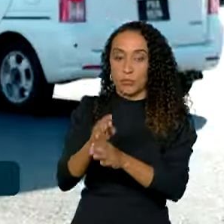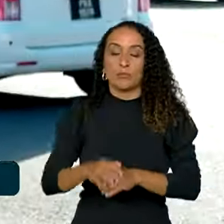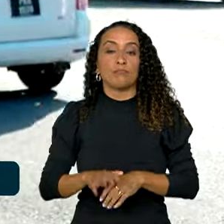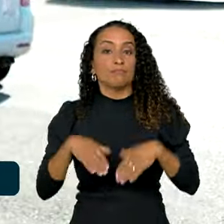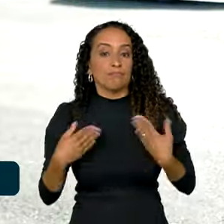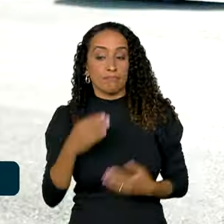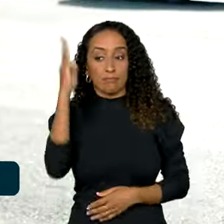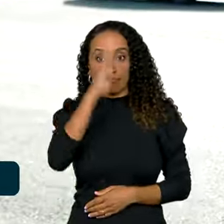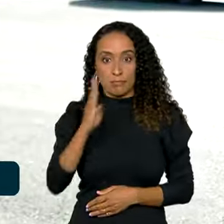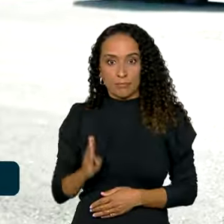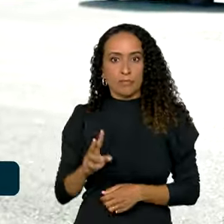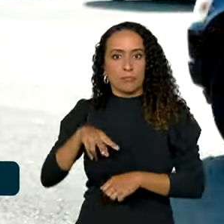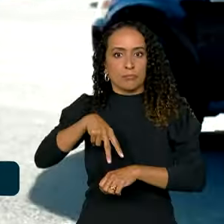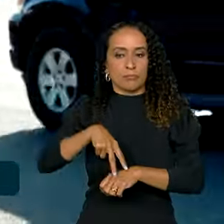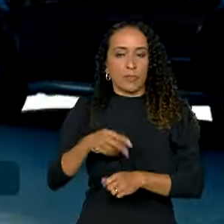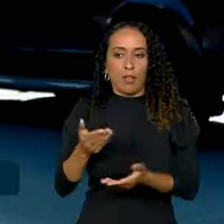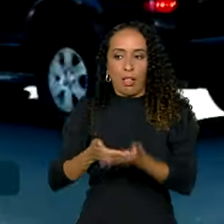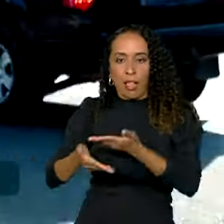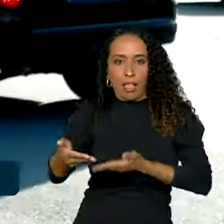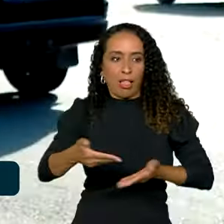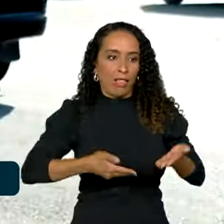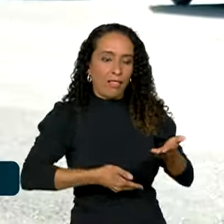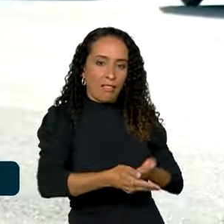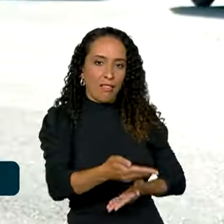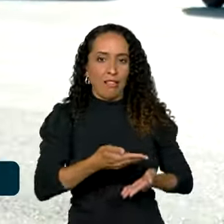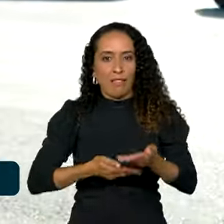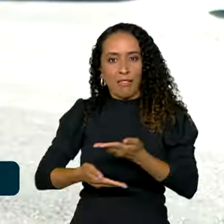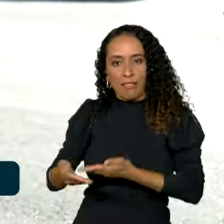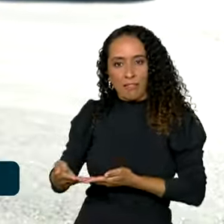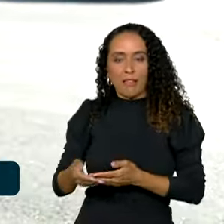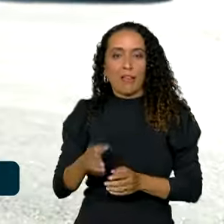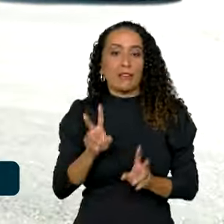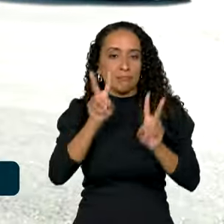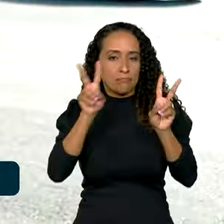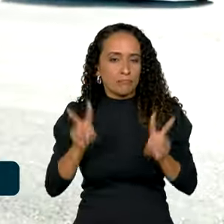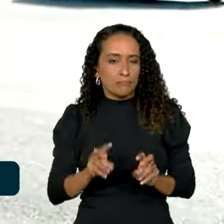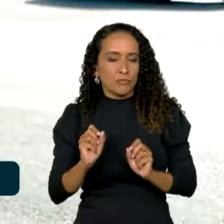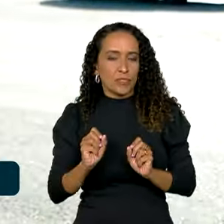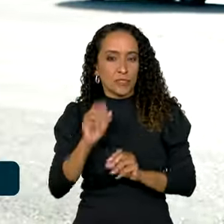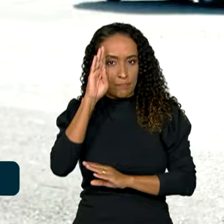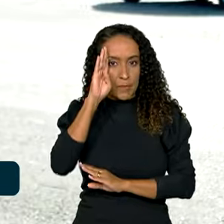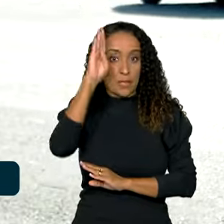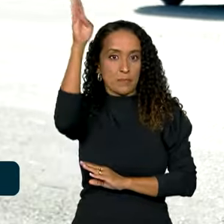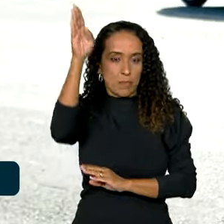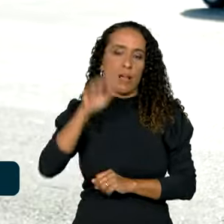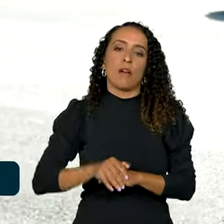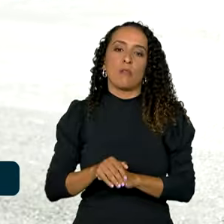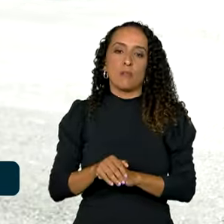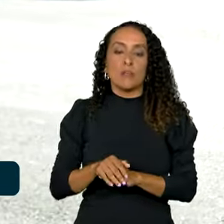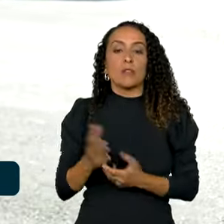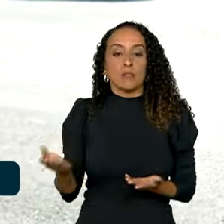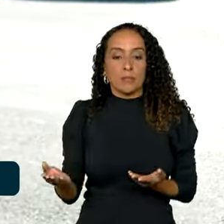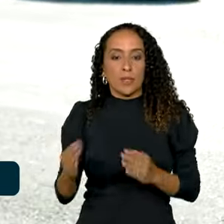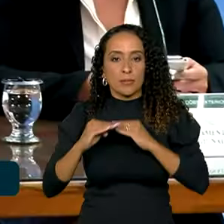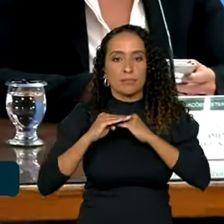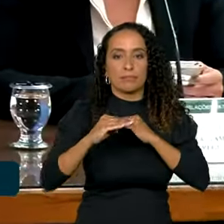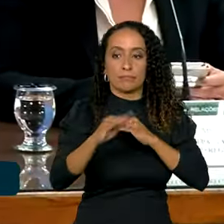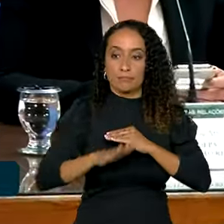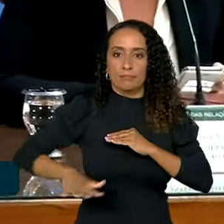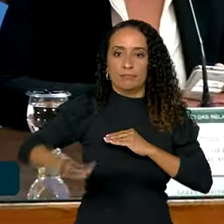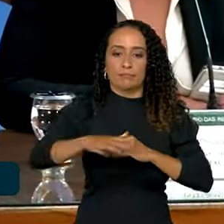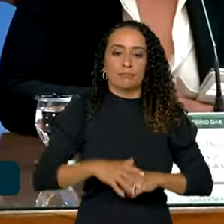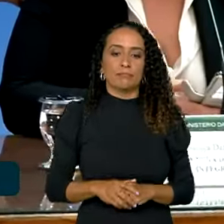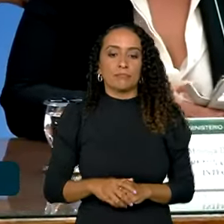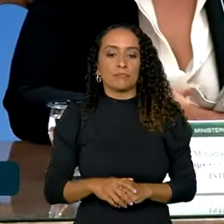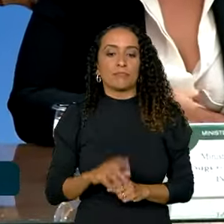Então o Brasil se colocou como mediador dessas conversas e é visto como um elemento fundamental para a estabilidade aqui da região. O que